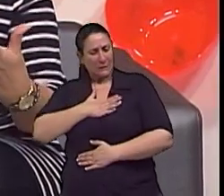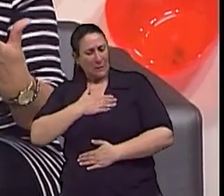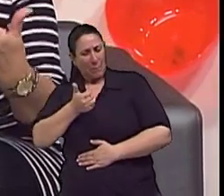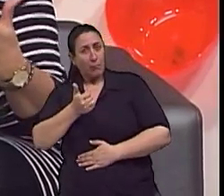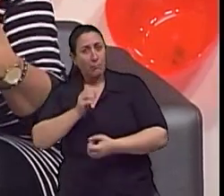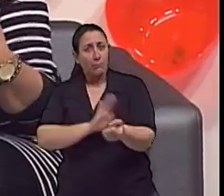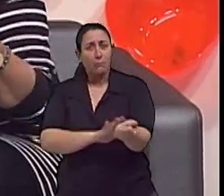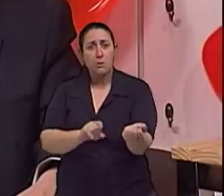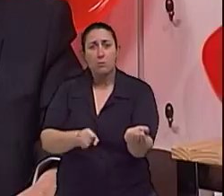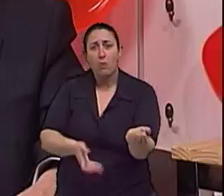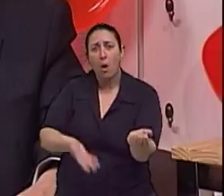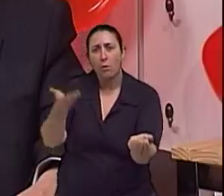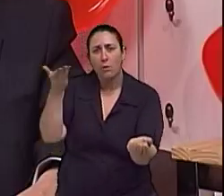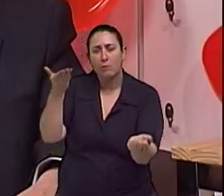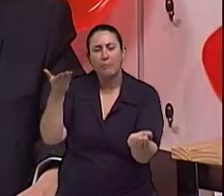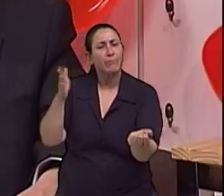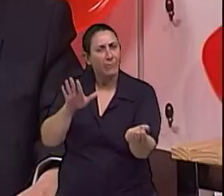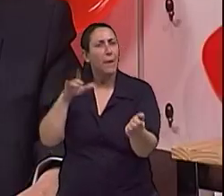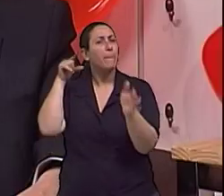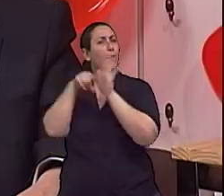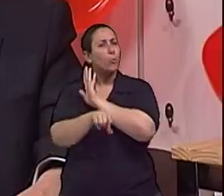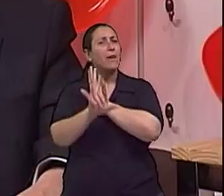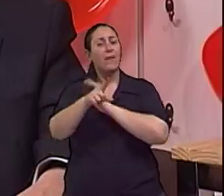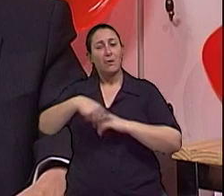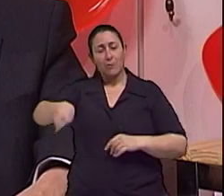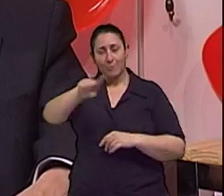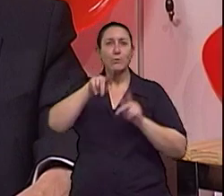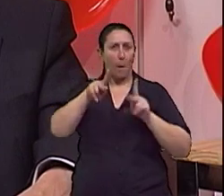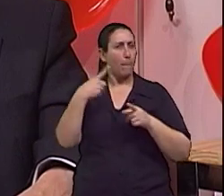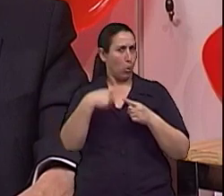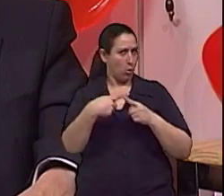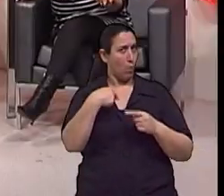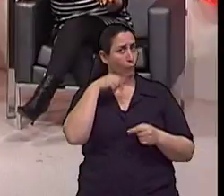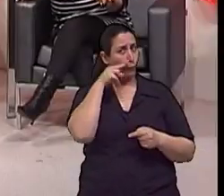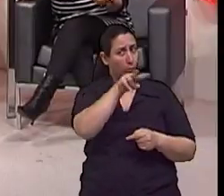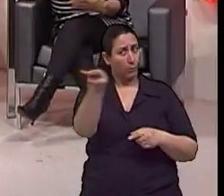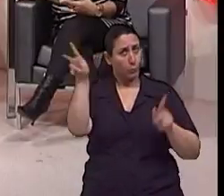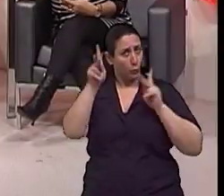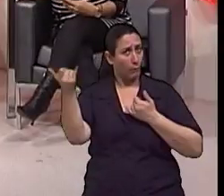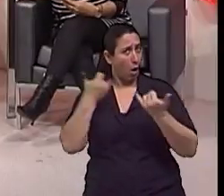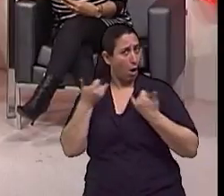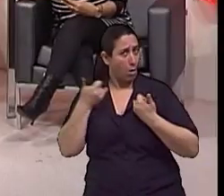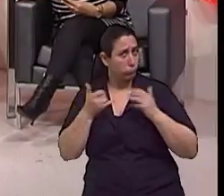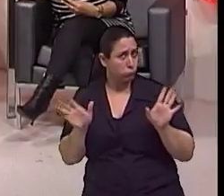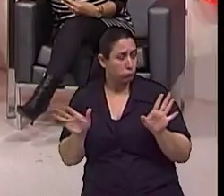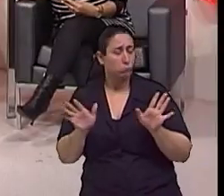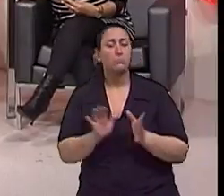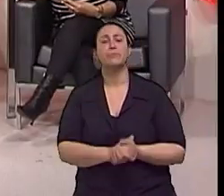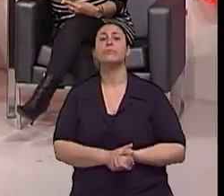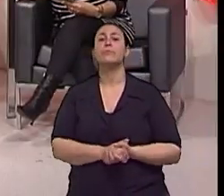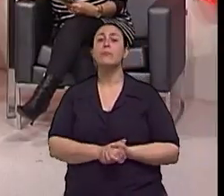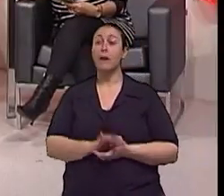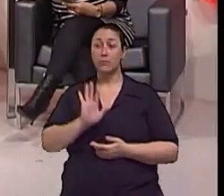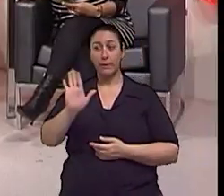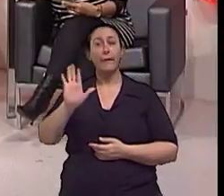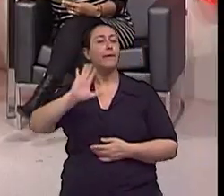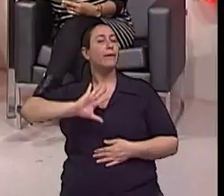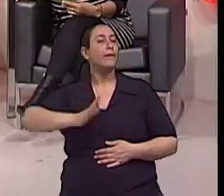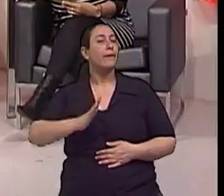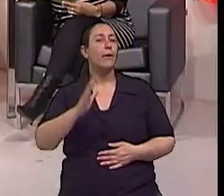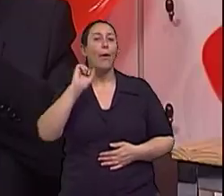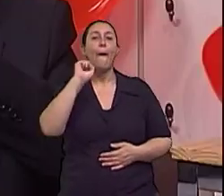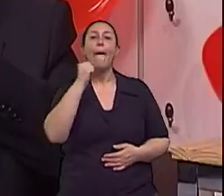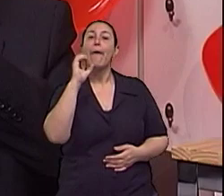com pressão alta. Tem alguns sintomas? E esses que eu falei, porque eu ouvi de pessoas, por isso que eu estou trazendo. exato. Na realidade, assim, em torno de 80